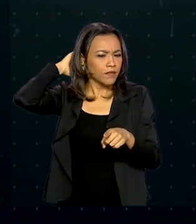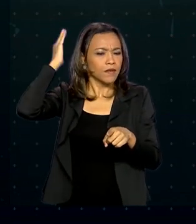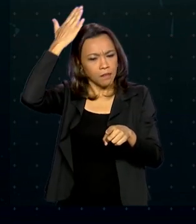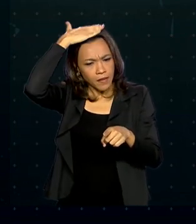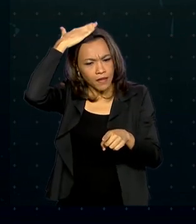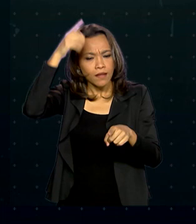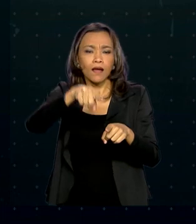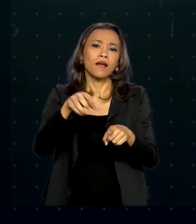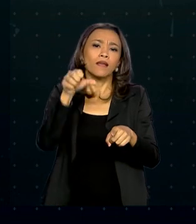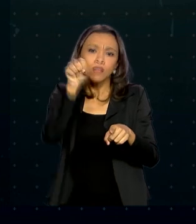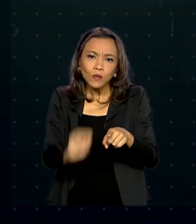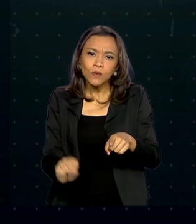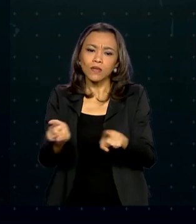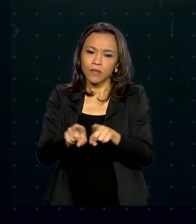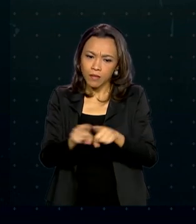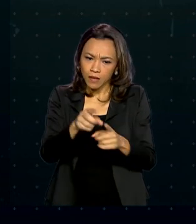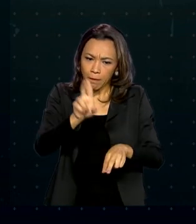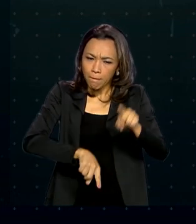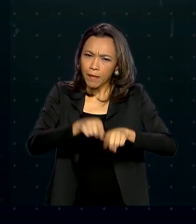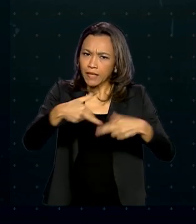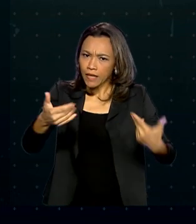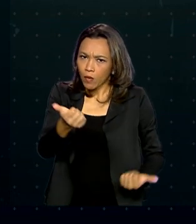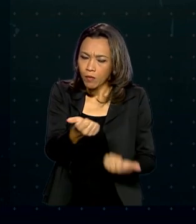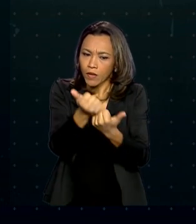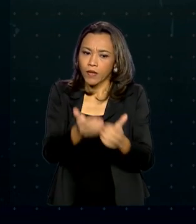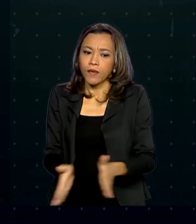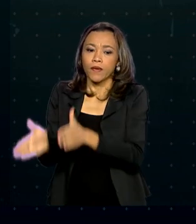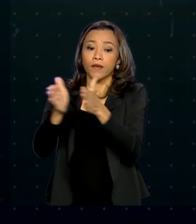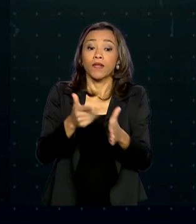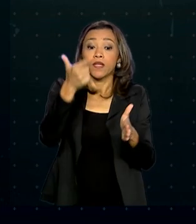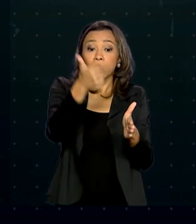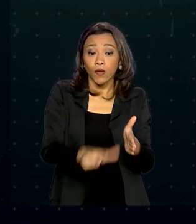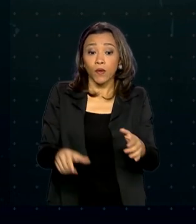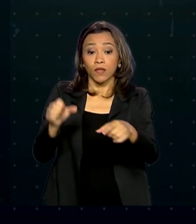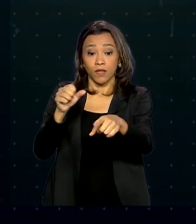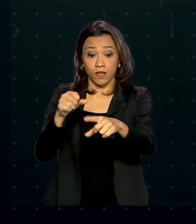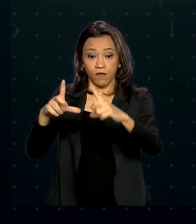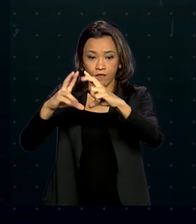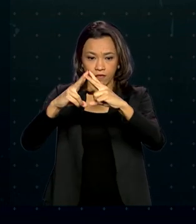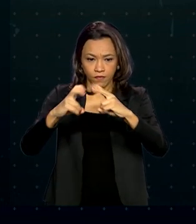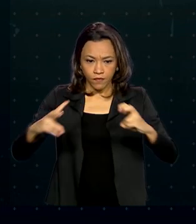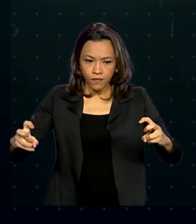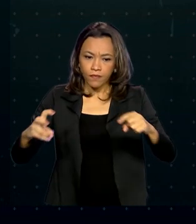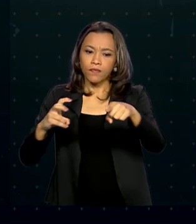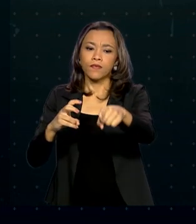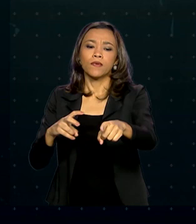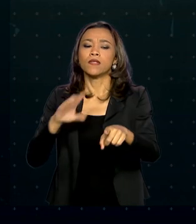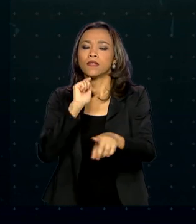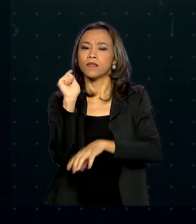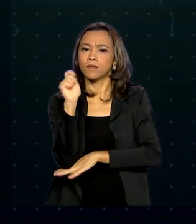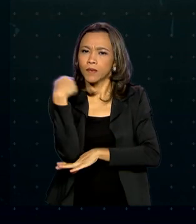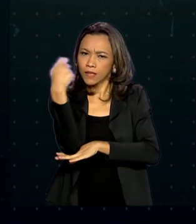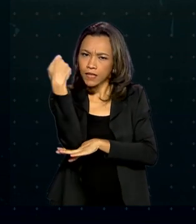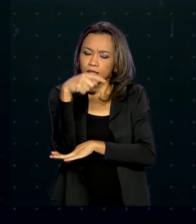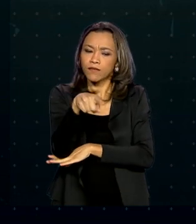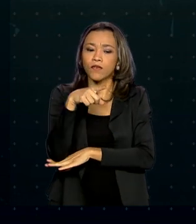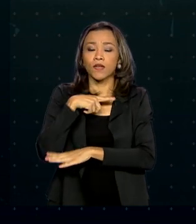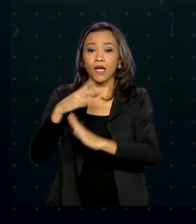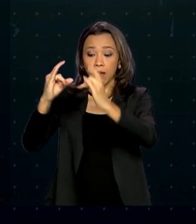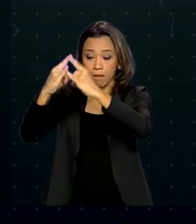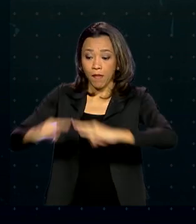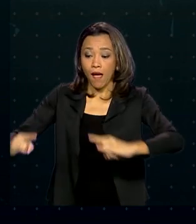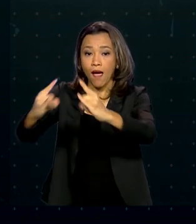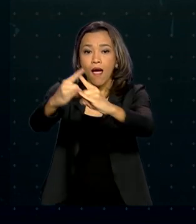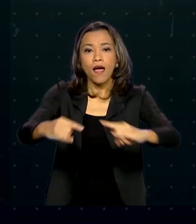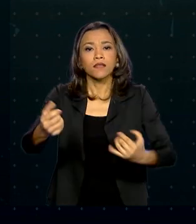materiais. Em Florianópolis, Criciúma, Bento Gonçalves, Bagé e Porto Alegre foram montadas barracas em apoio